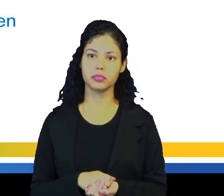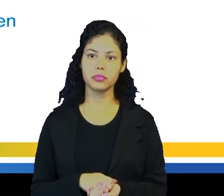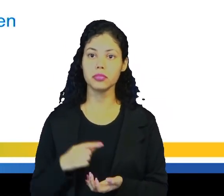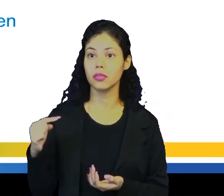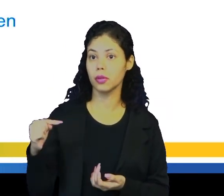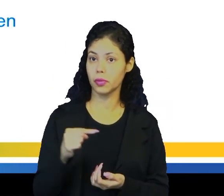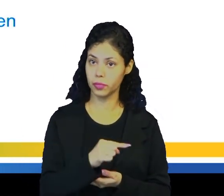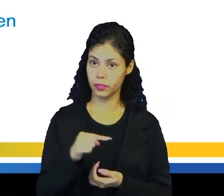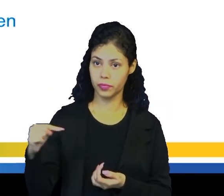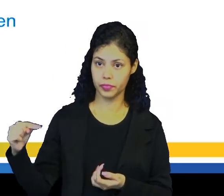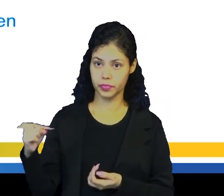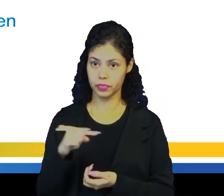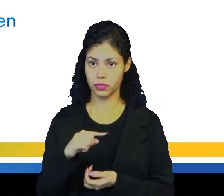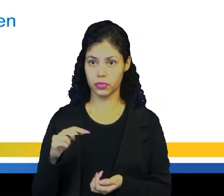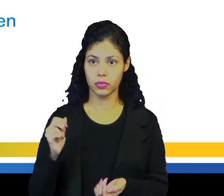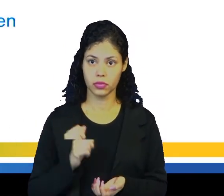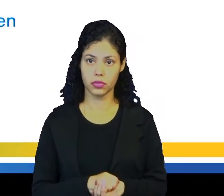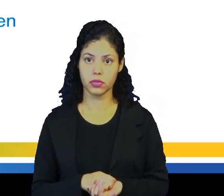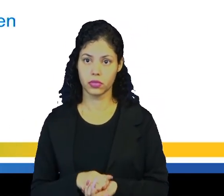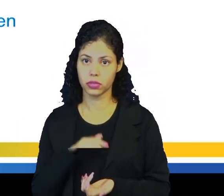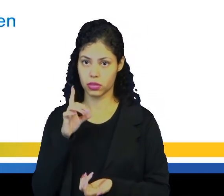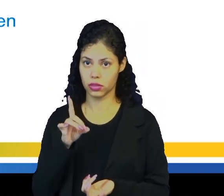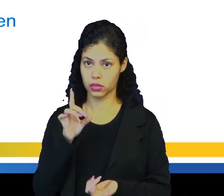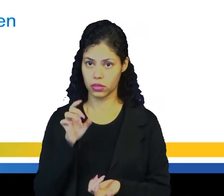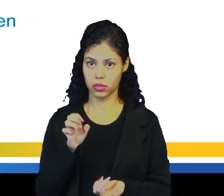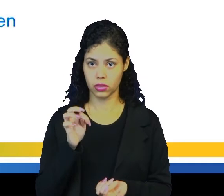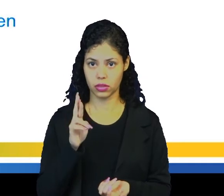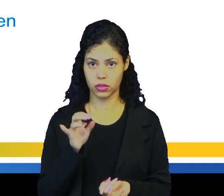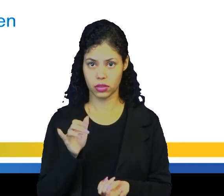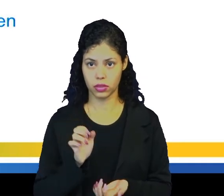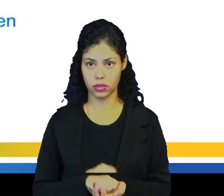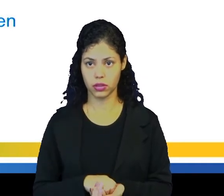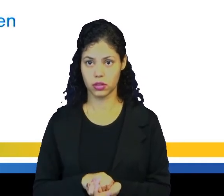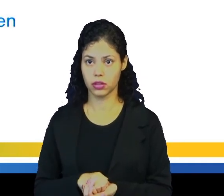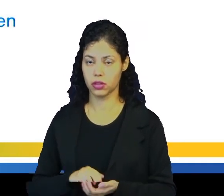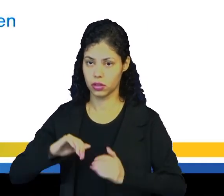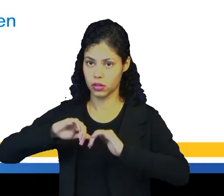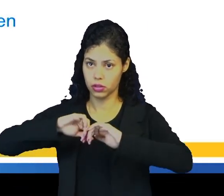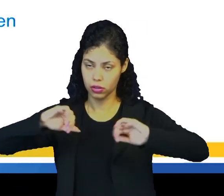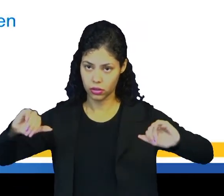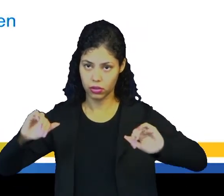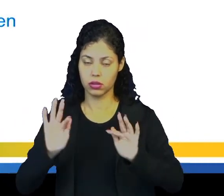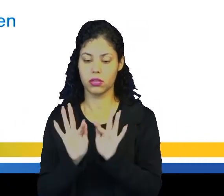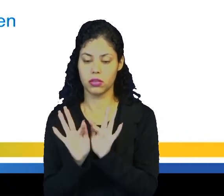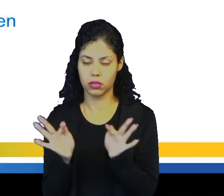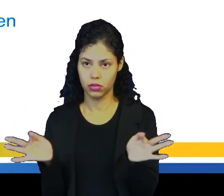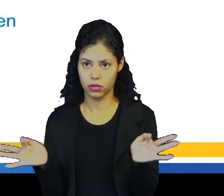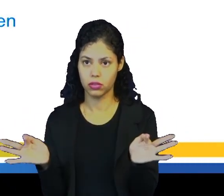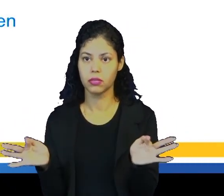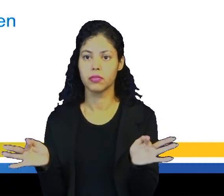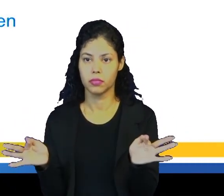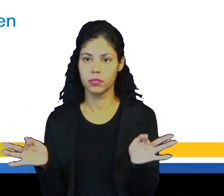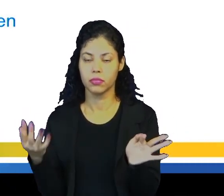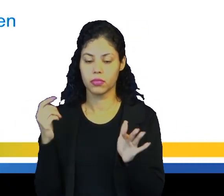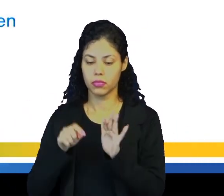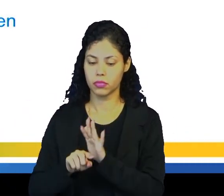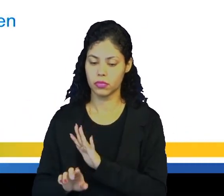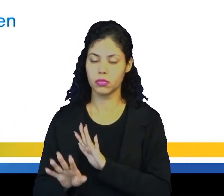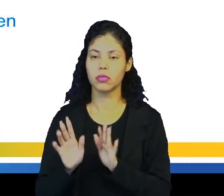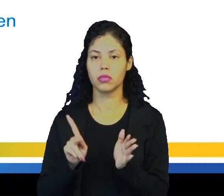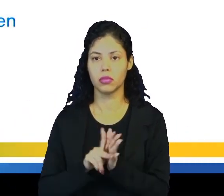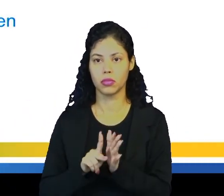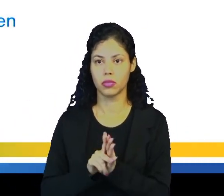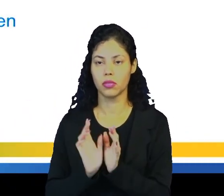Travessão, em inglês, nós falamos dash. Ele é utilizado para separar uma oração ou explicação dentro de uma